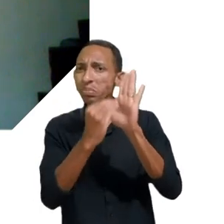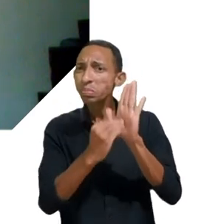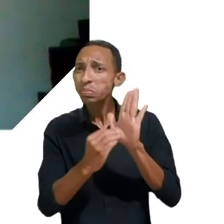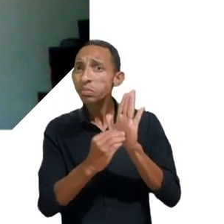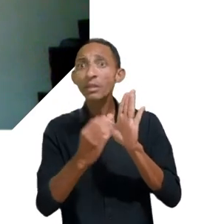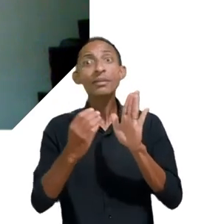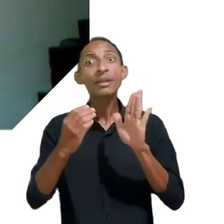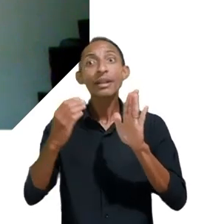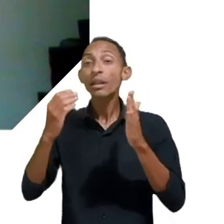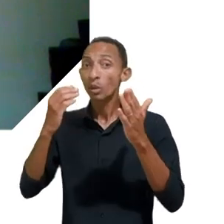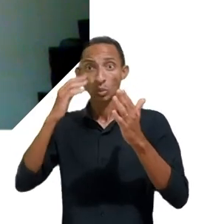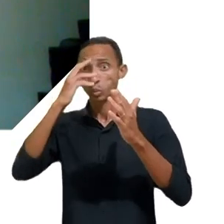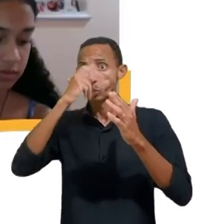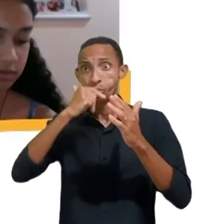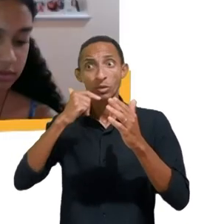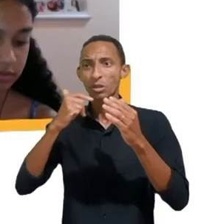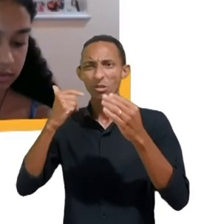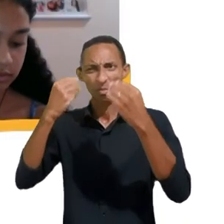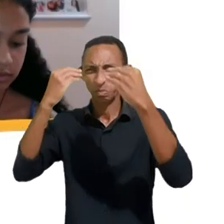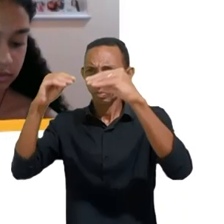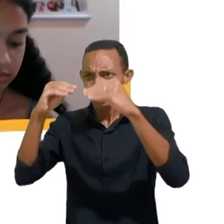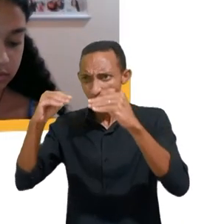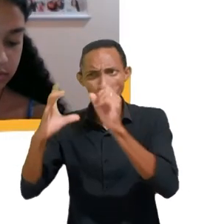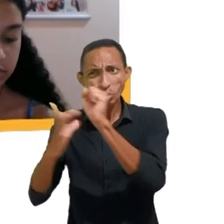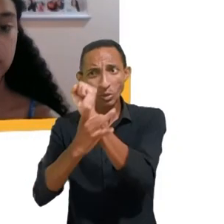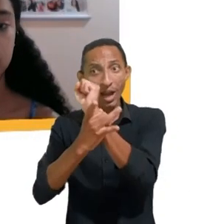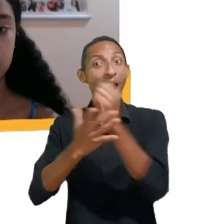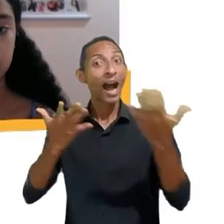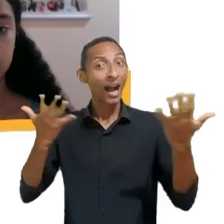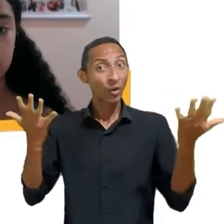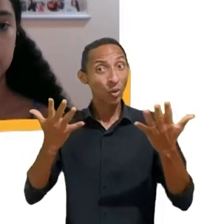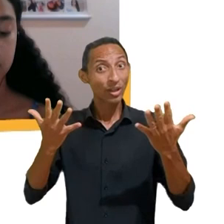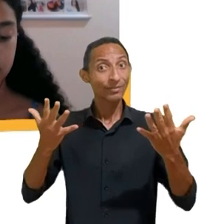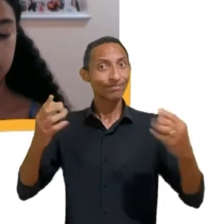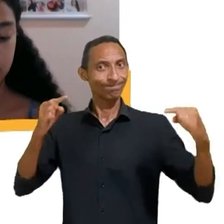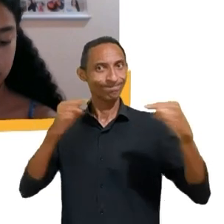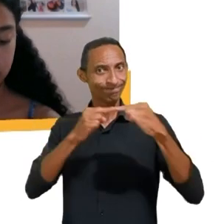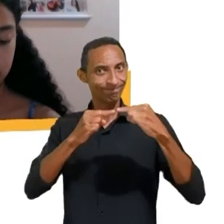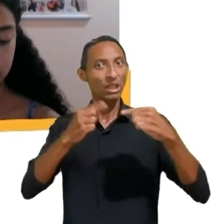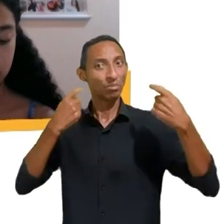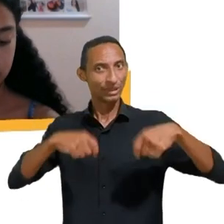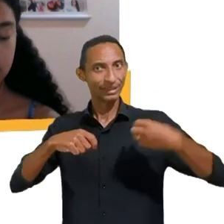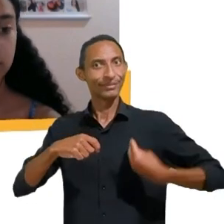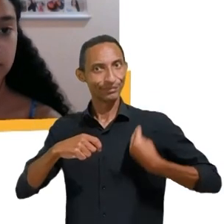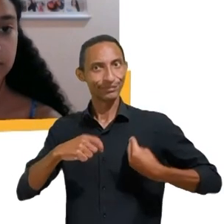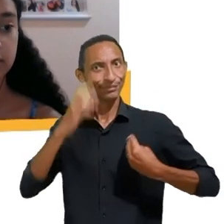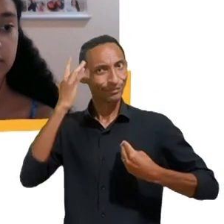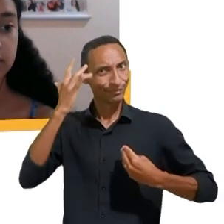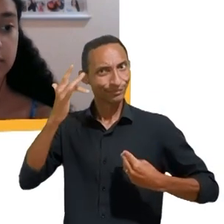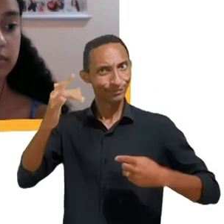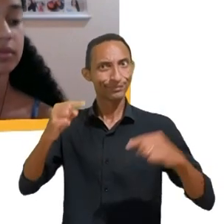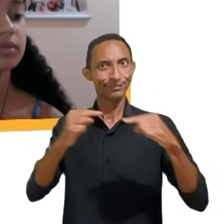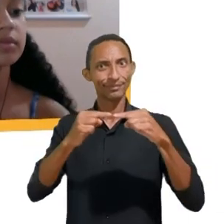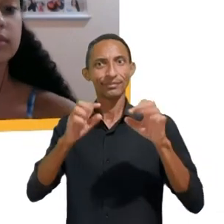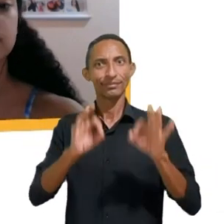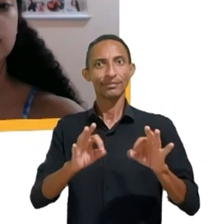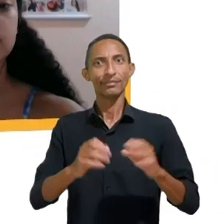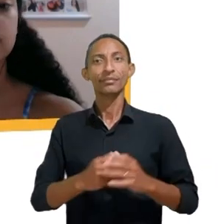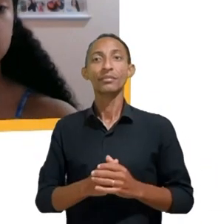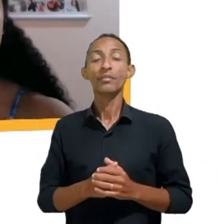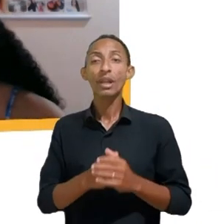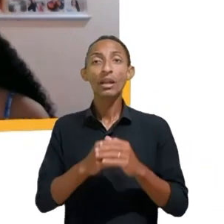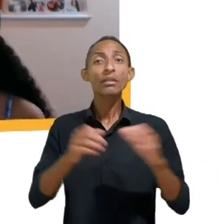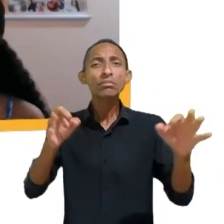prática. Muito obrigada mesmo, Rafael. Bom, e aí antes da gente terminar, gente, eu queria voltar para uma coisa que eu comentei lá no